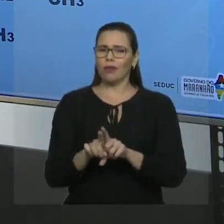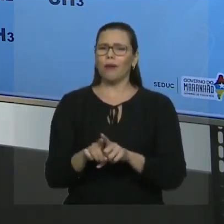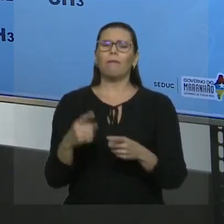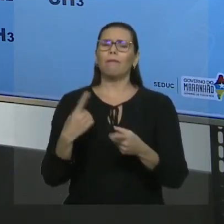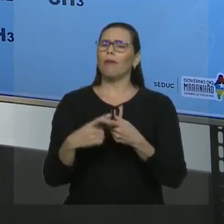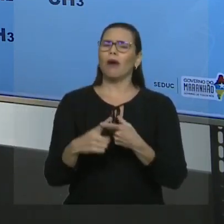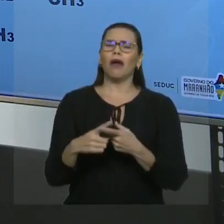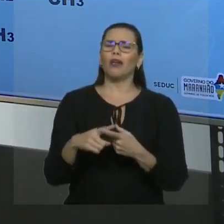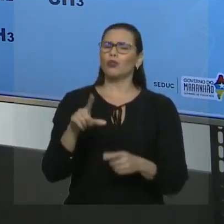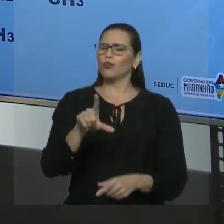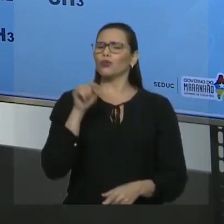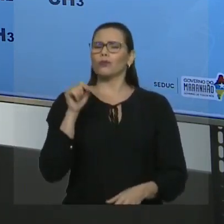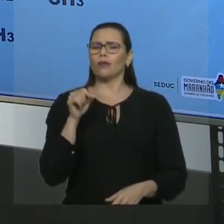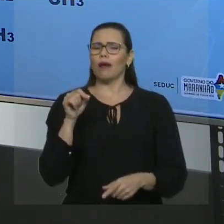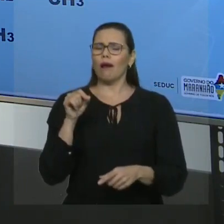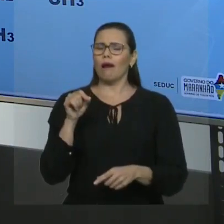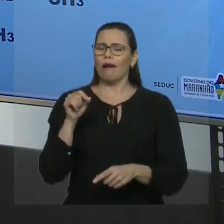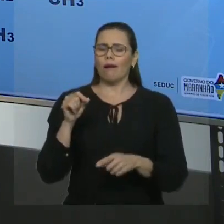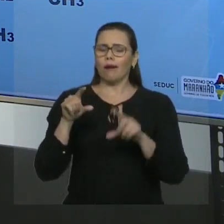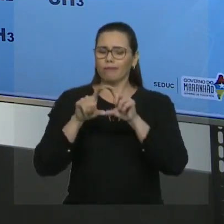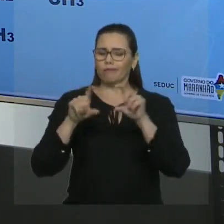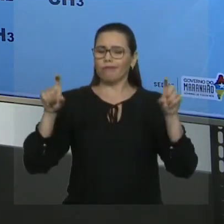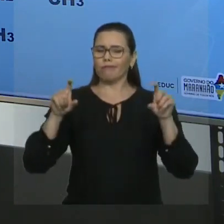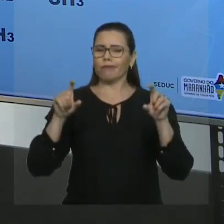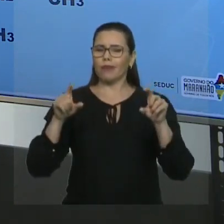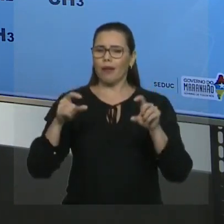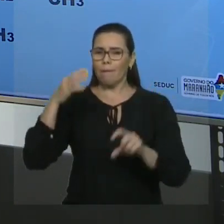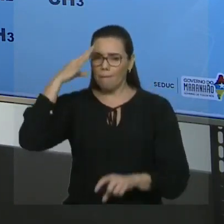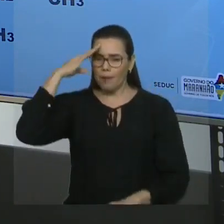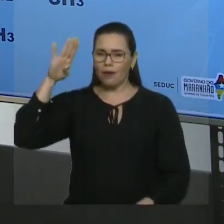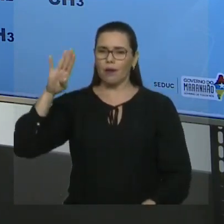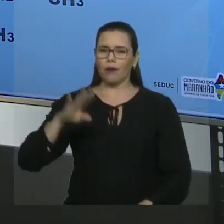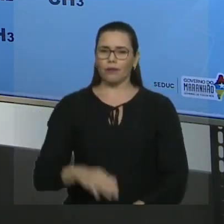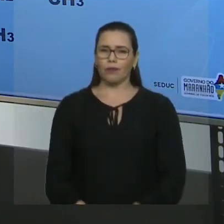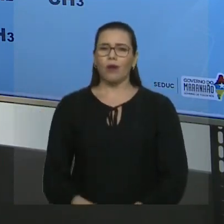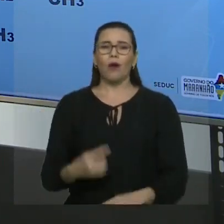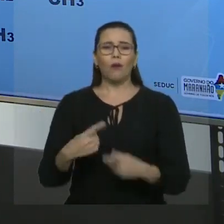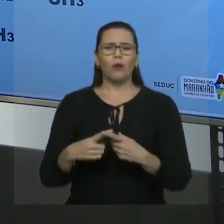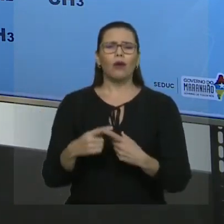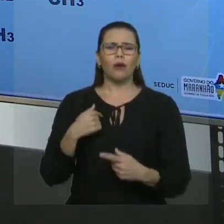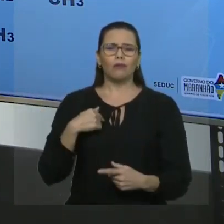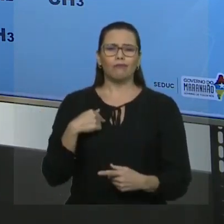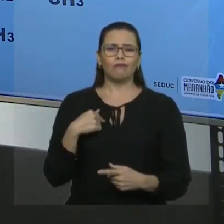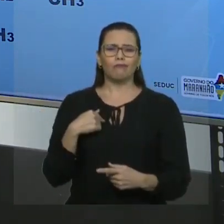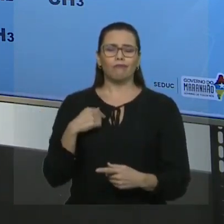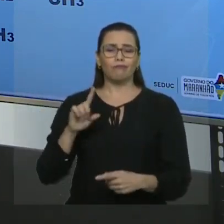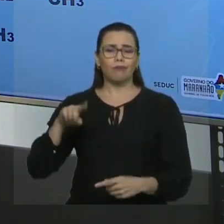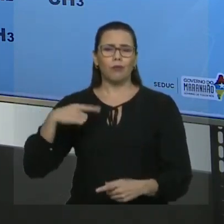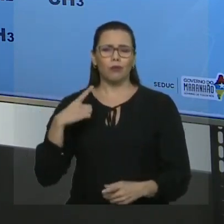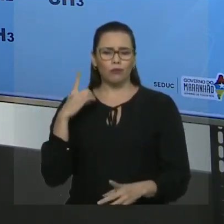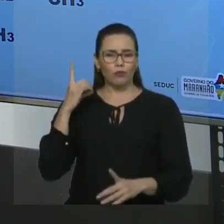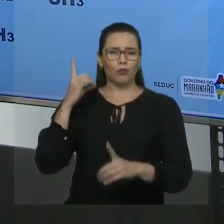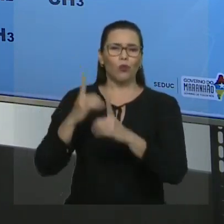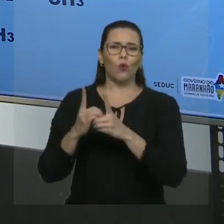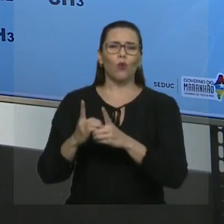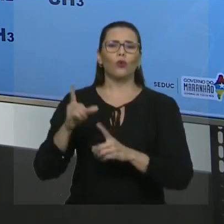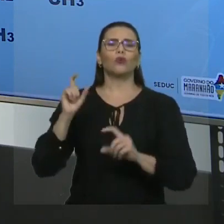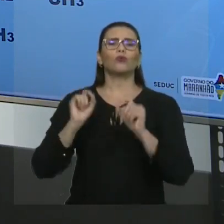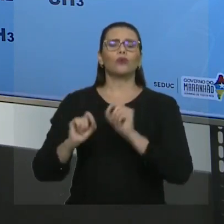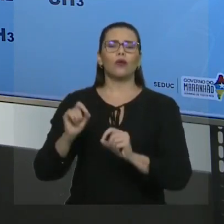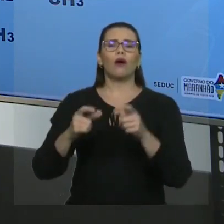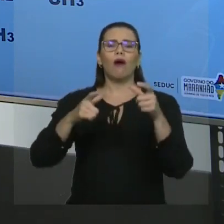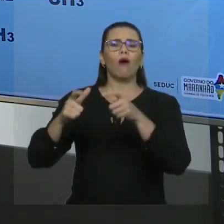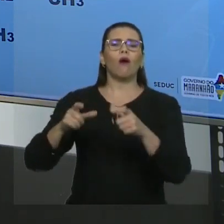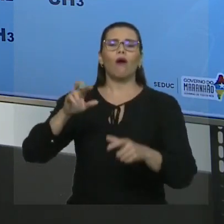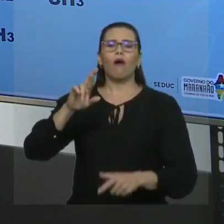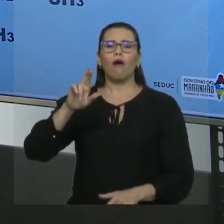principal? Porque na hora que eu numero a cadeia principal, eu localizo nela a posição dos radicais ou dos grupos